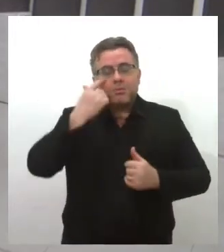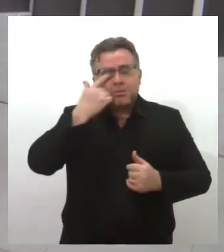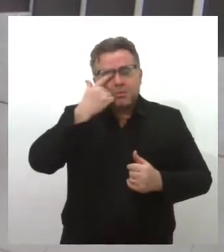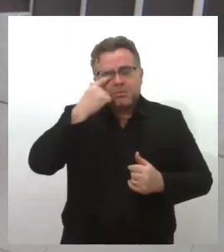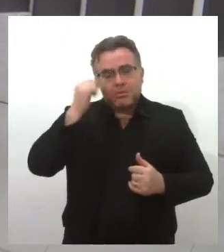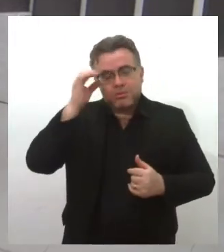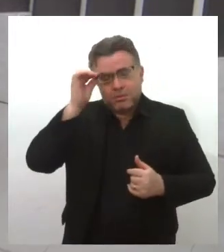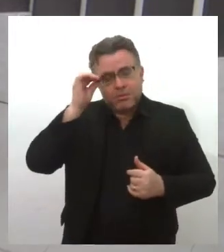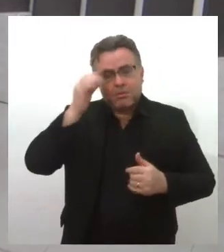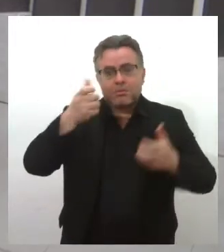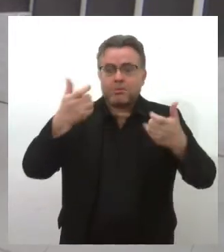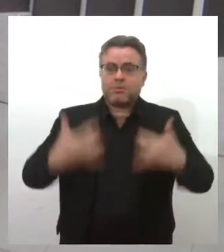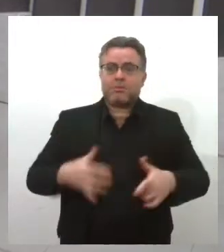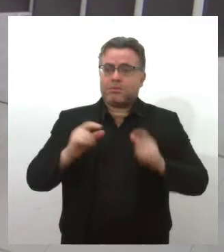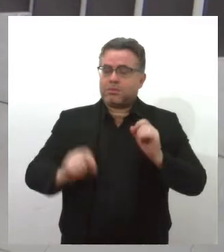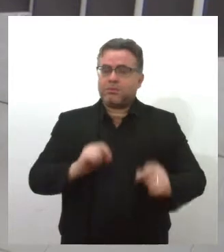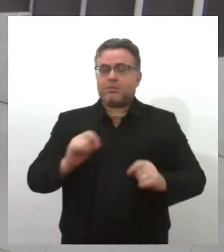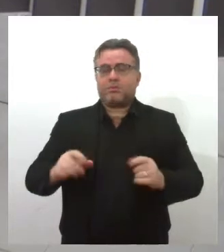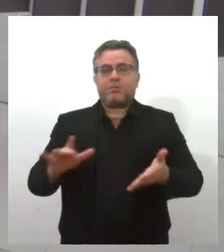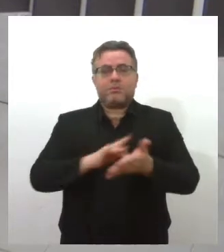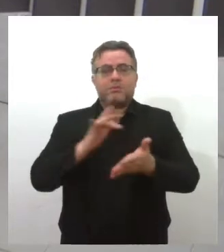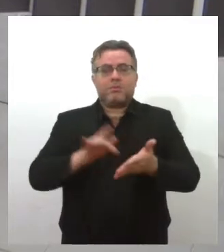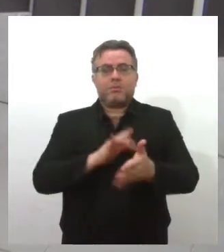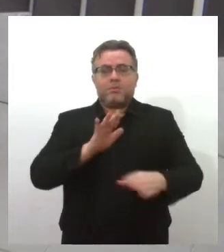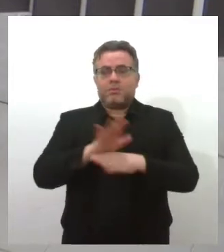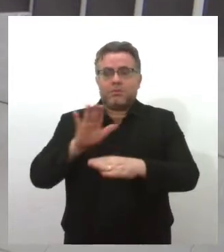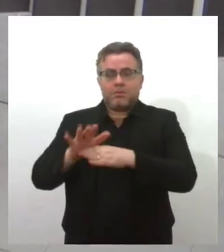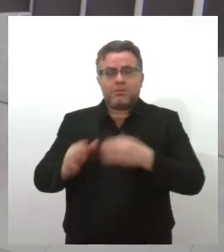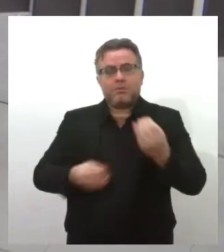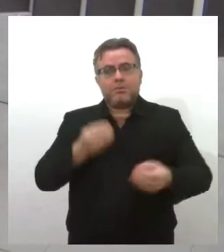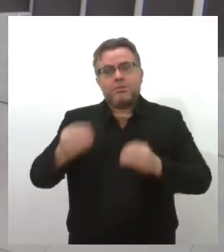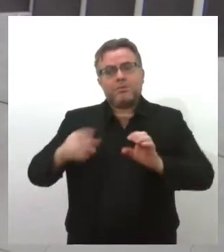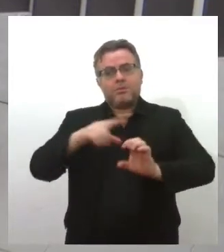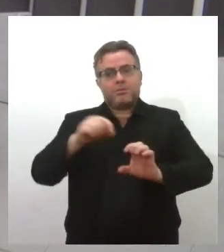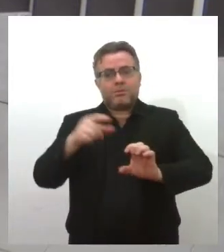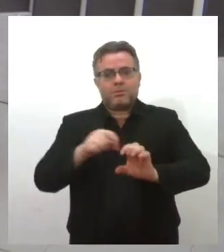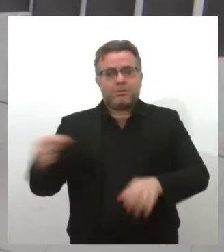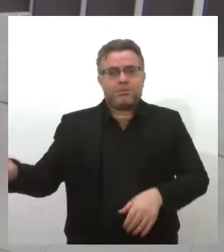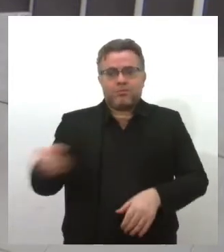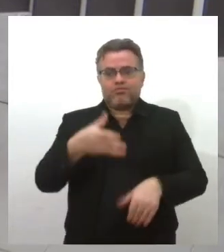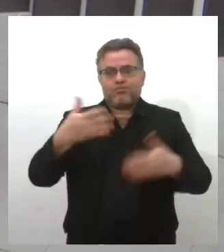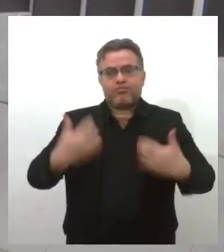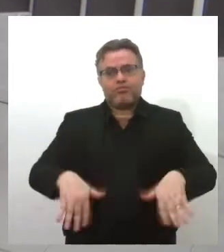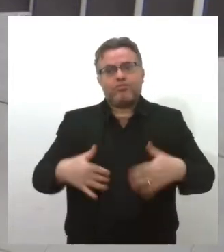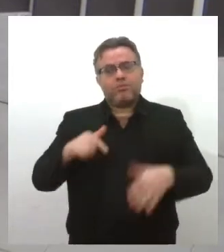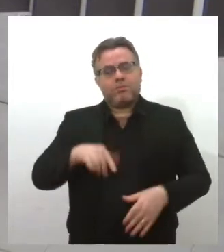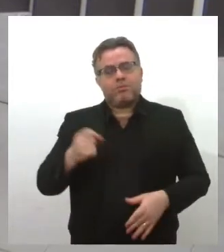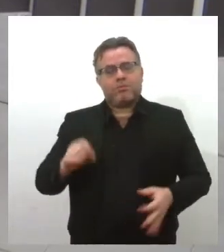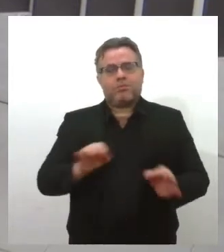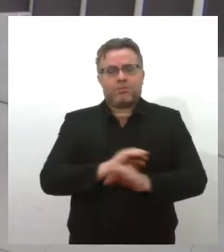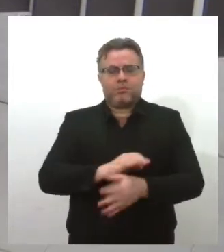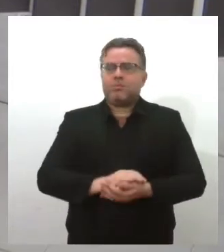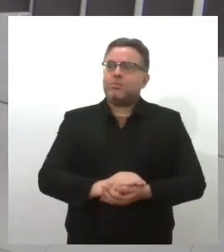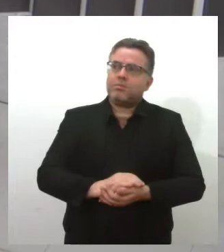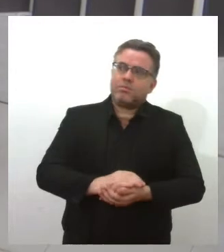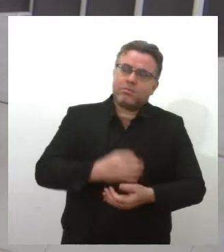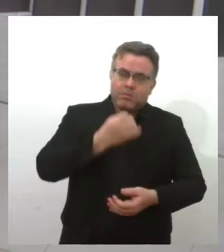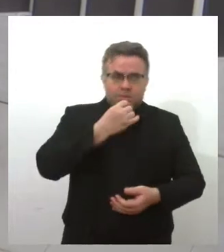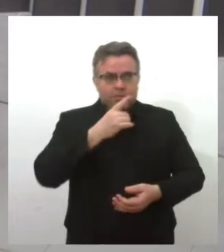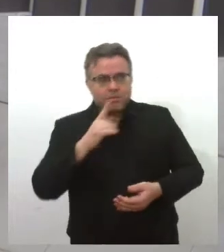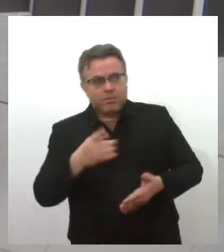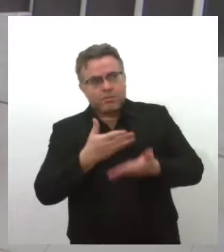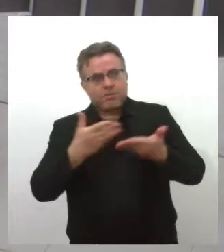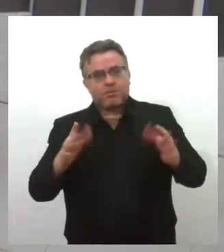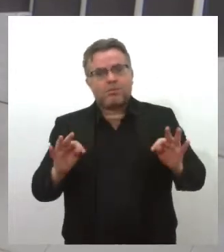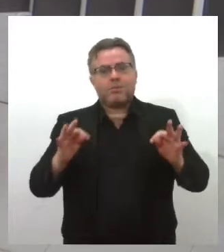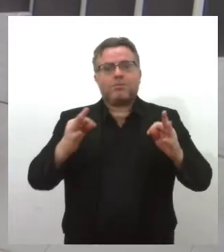como este edital pretende contribuir para o empreendedorismo inovador aqui no estado de Sergipe. Muito bom dia, Larissa. Bom dia